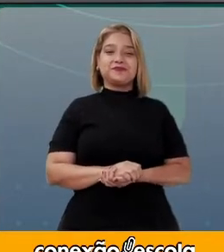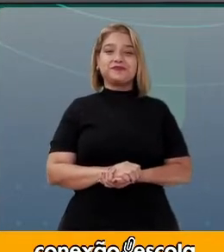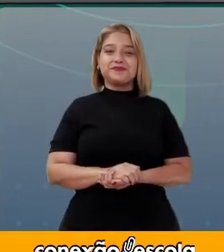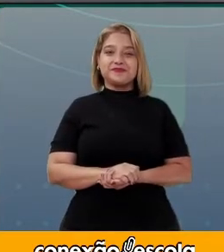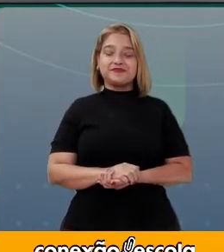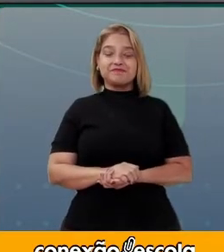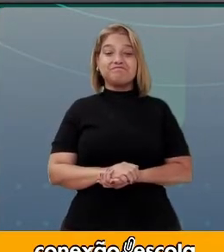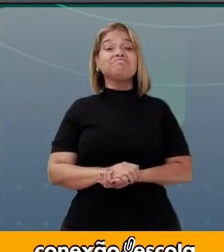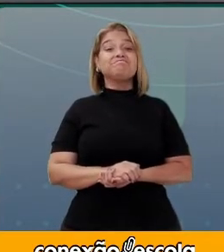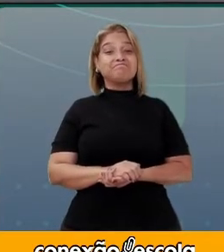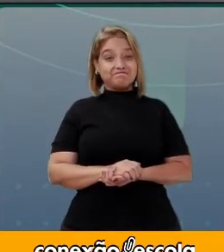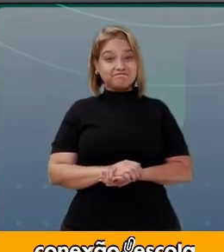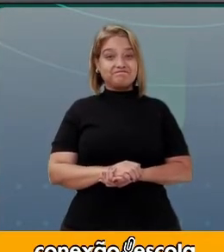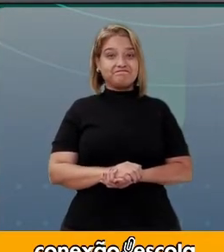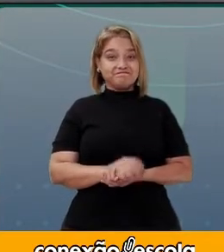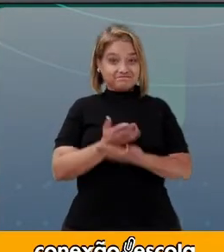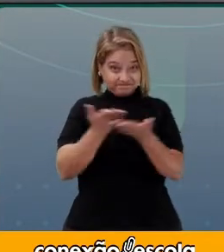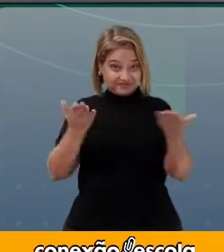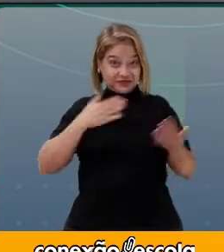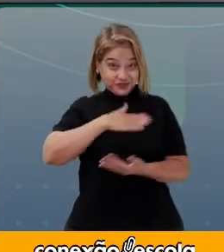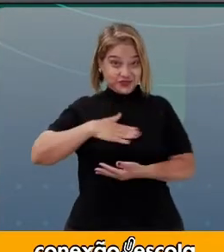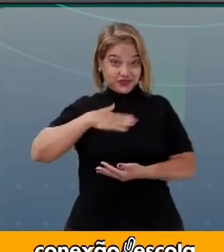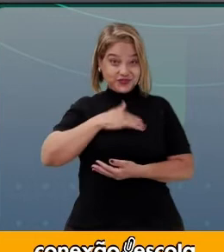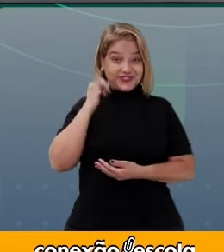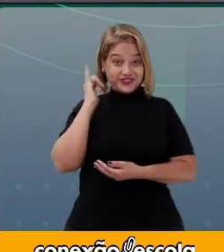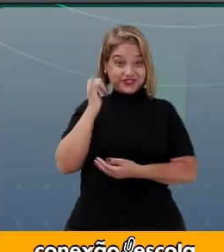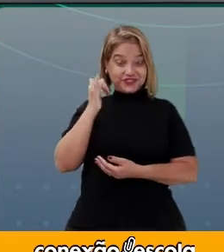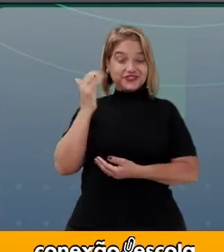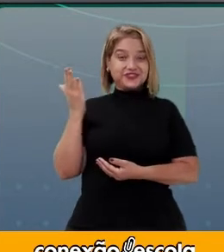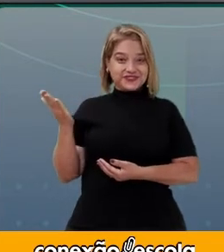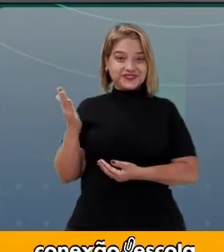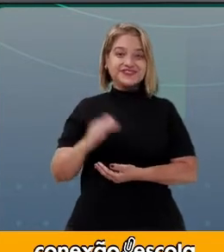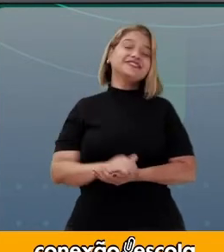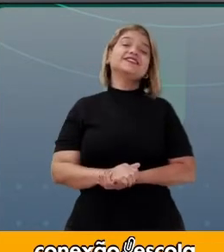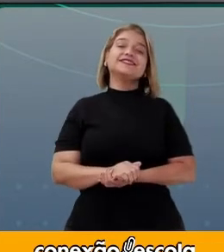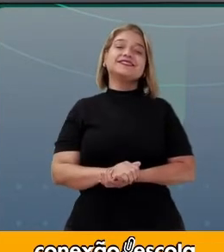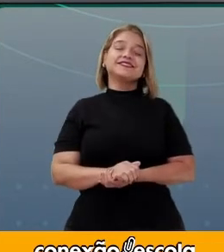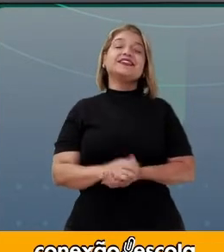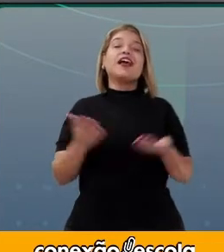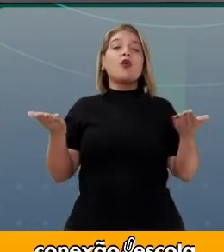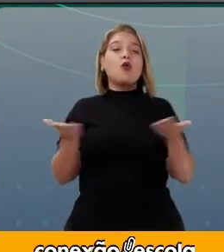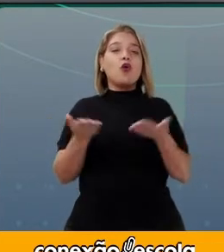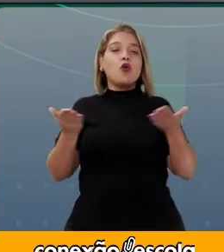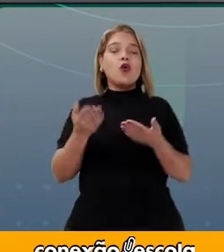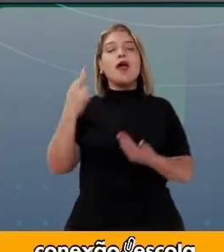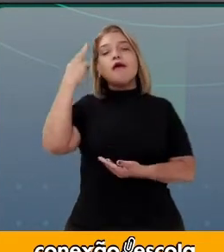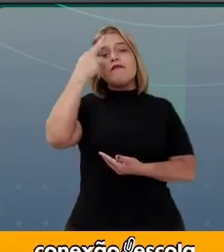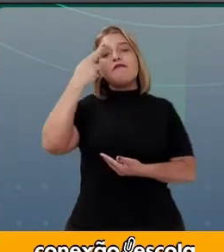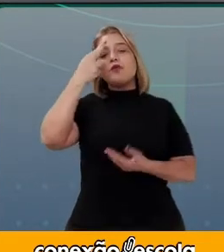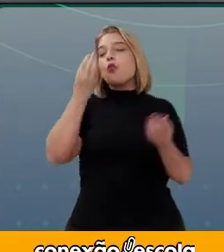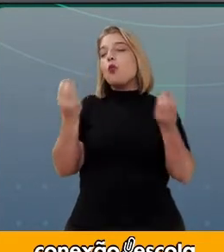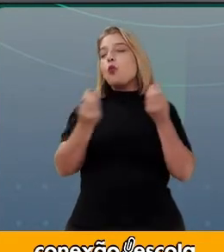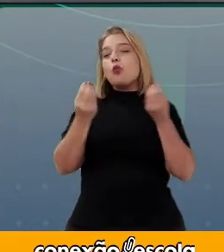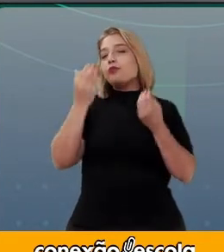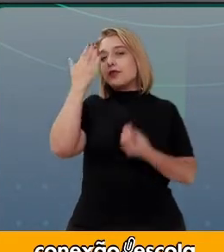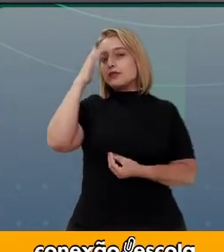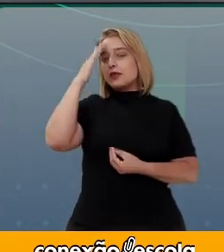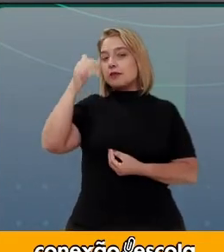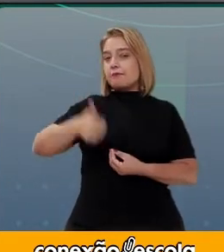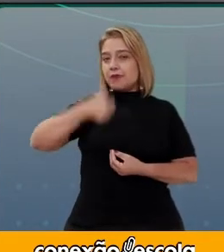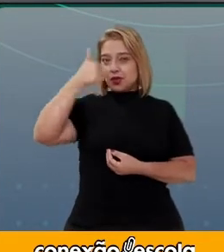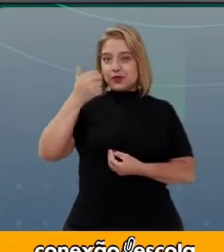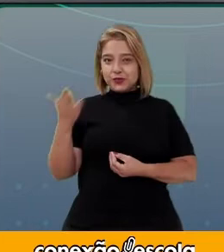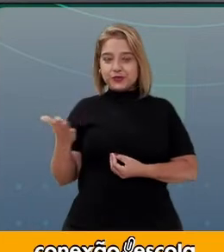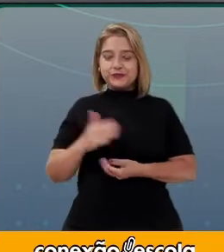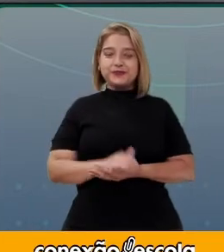E aí, gostou desse conto? Vamos agora refletir um pouco e entender mais sobre